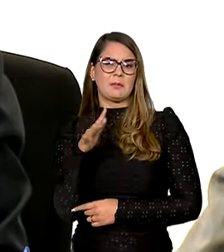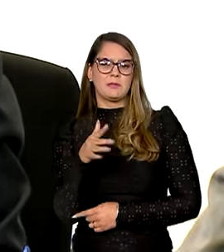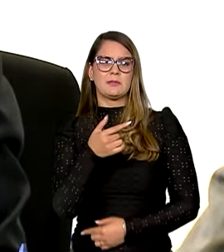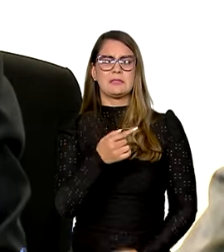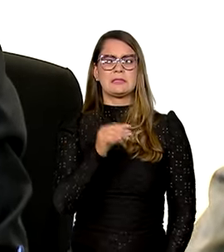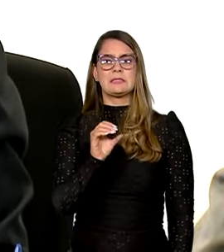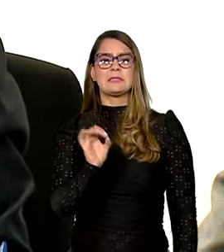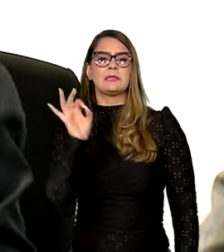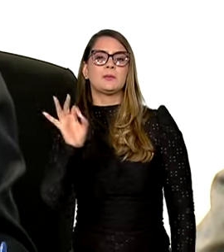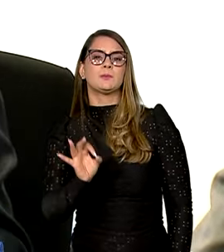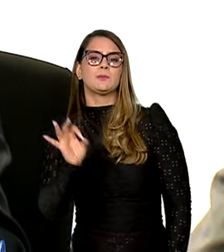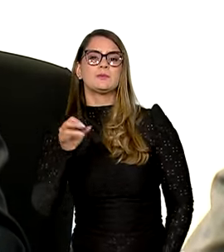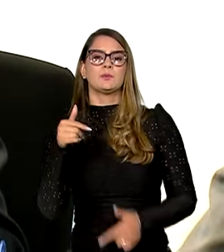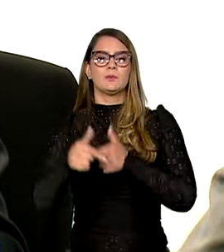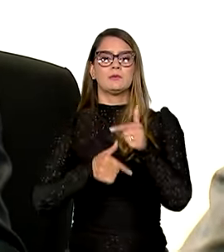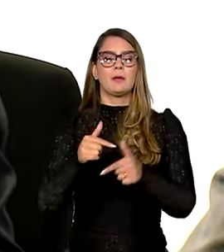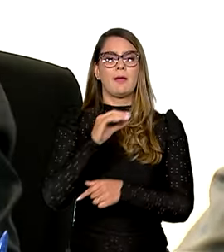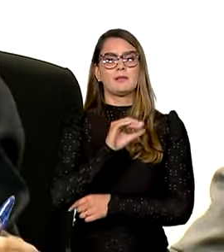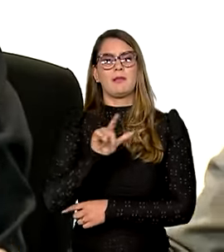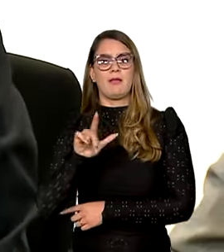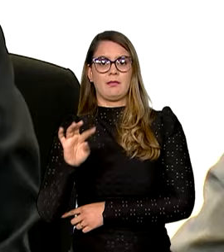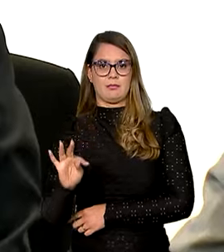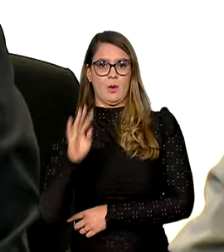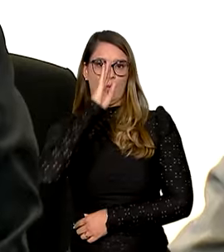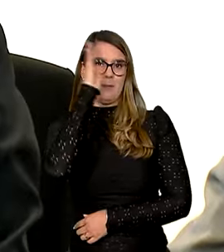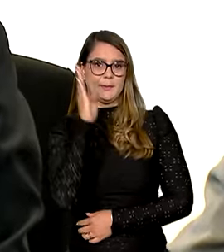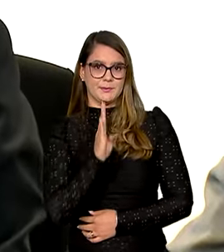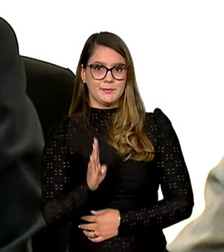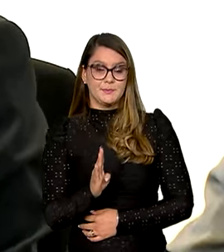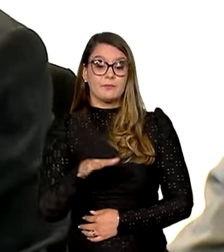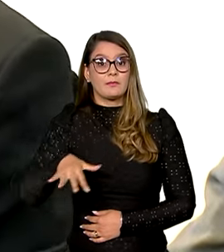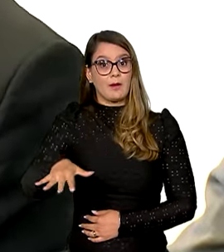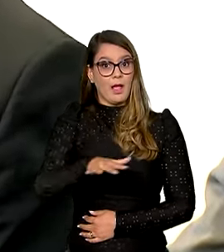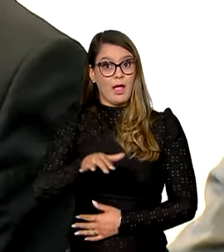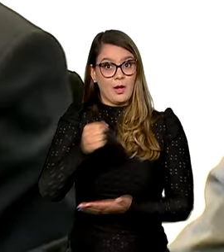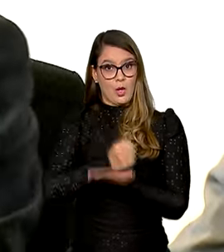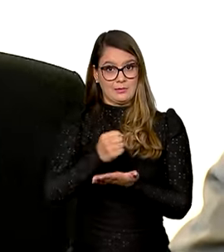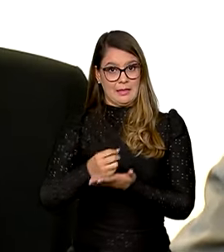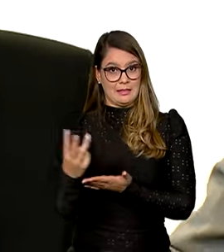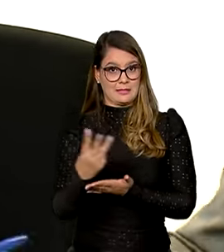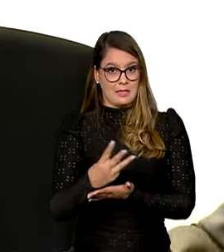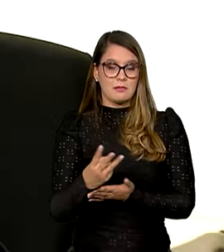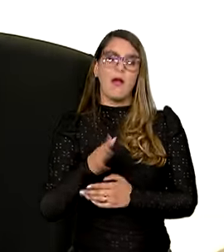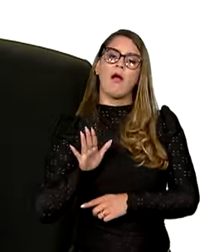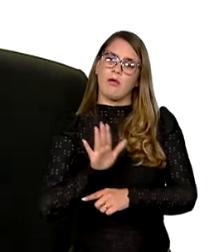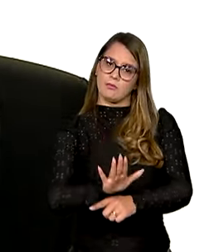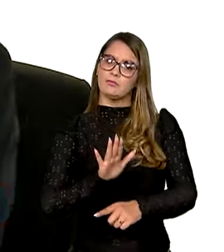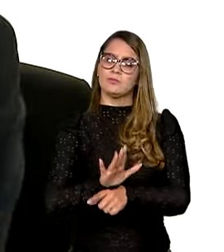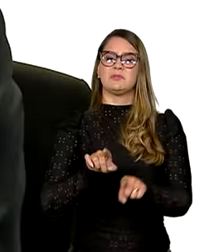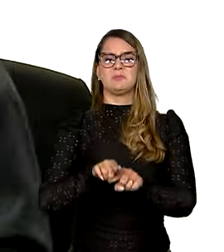70% do emprego seletista no país e o setor terciário contribui com